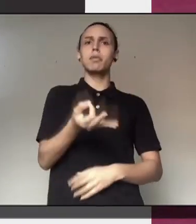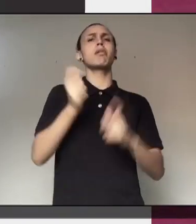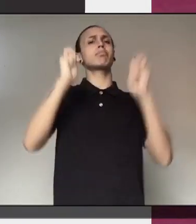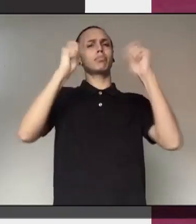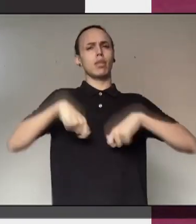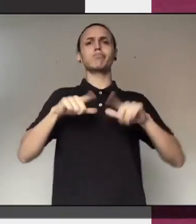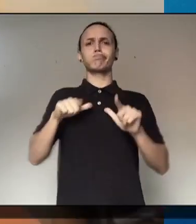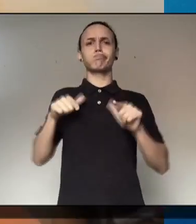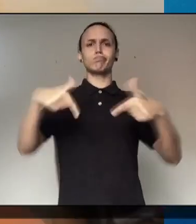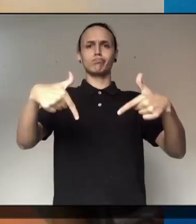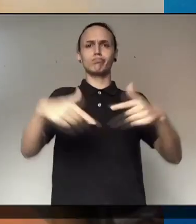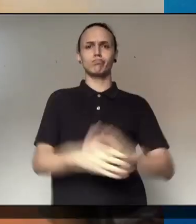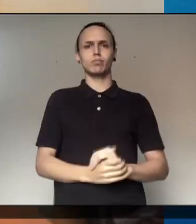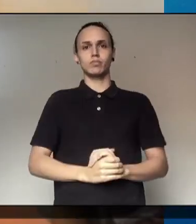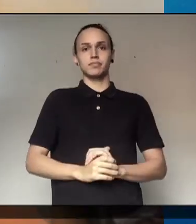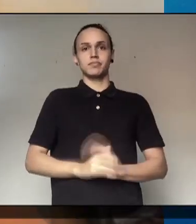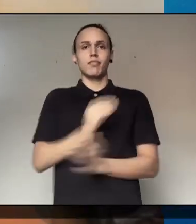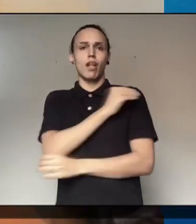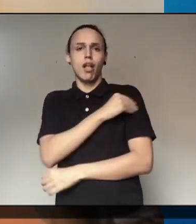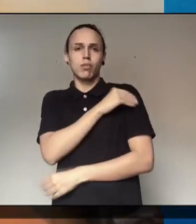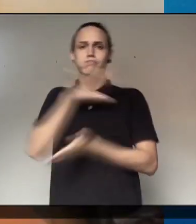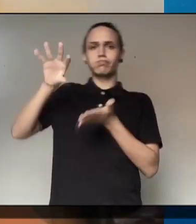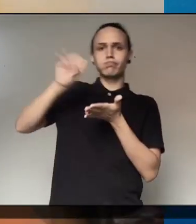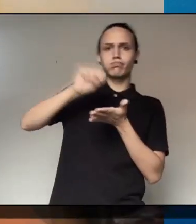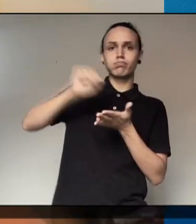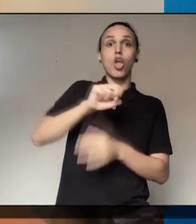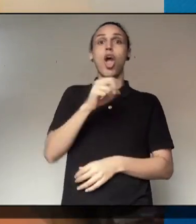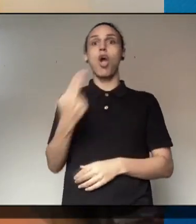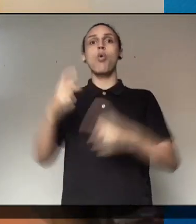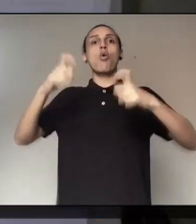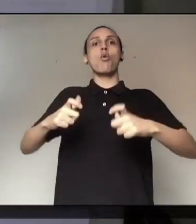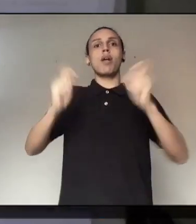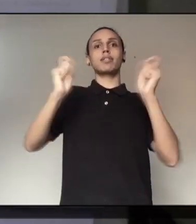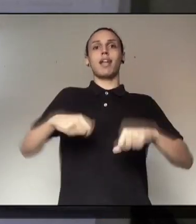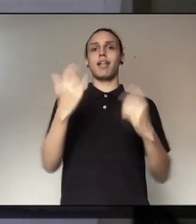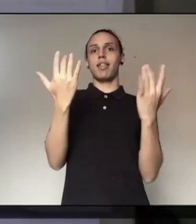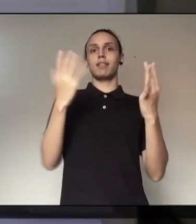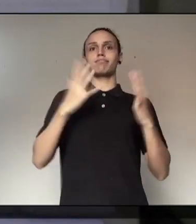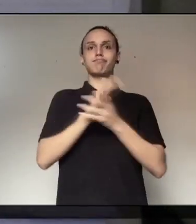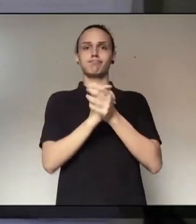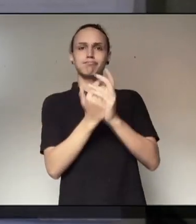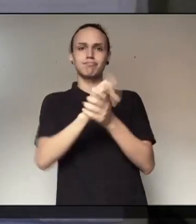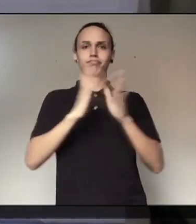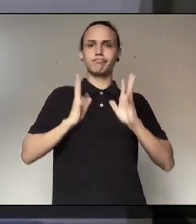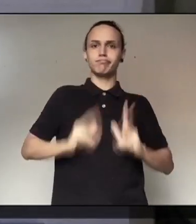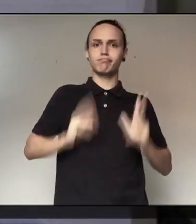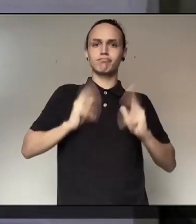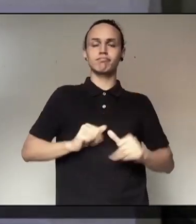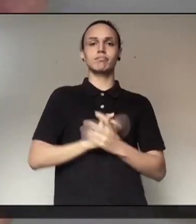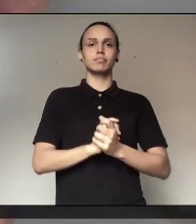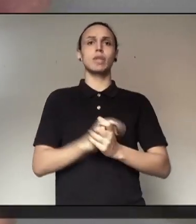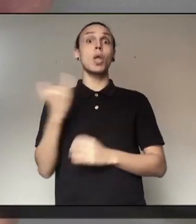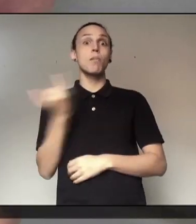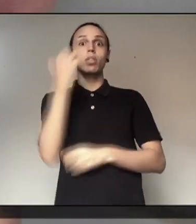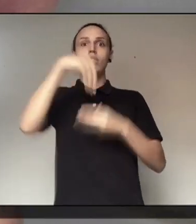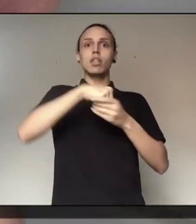As medidas que são propostas, elas são amplas, mas, do nosso ponto de vista, elas são possíveis de serem adotadas.